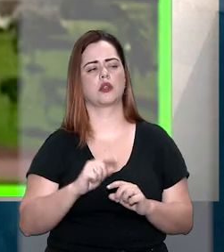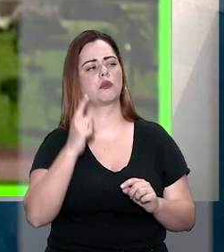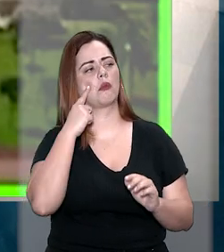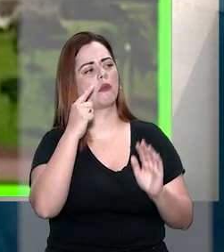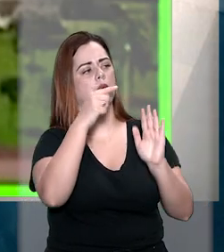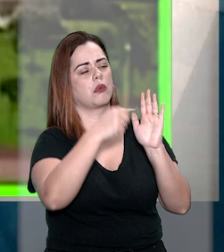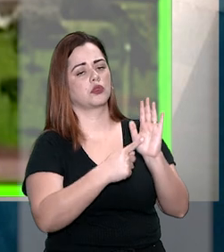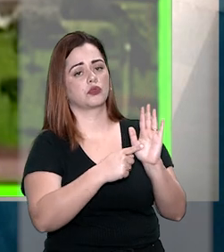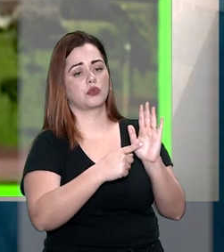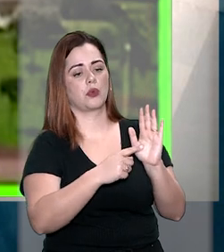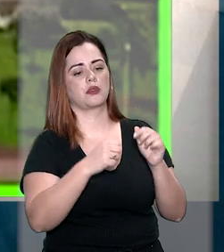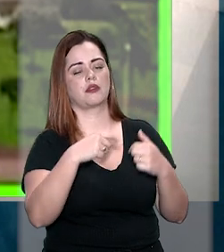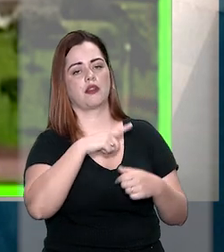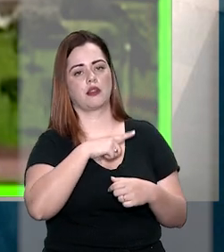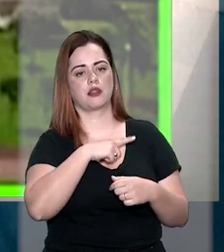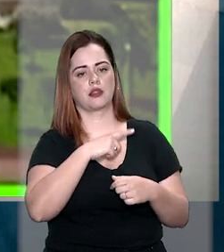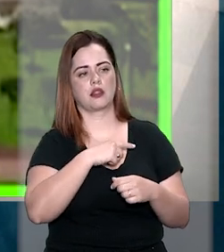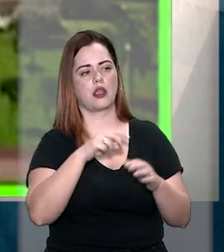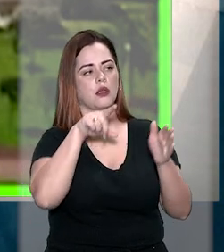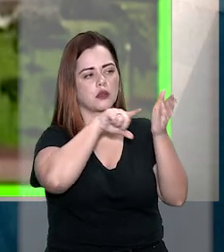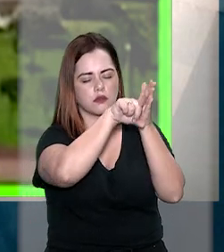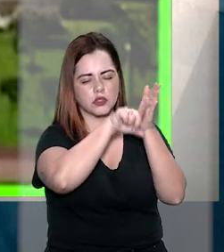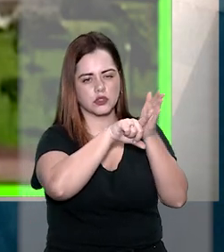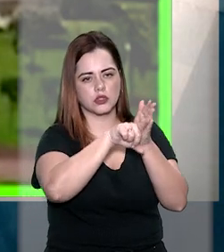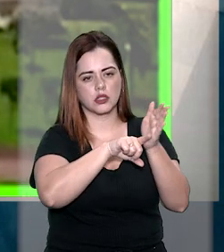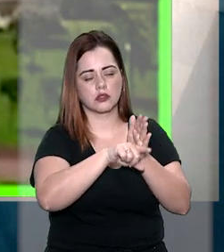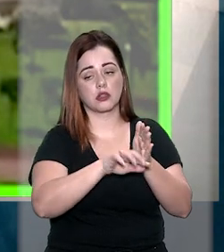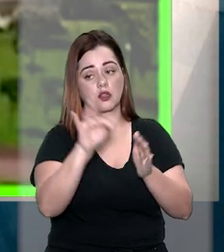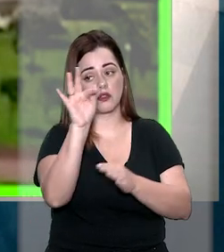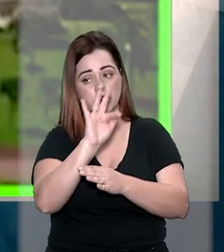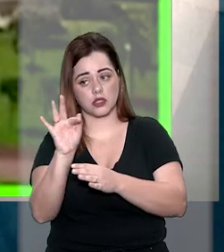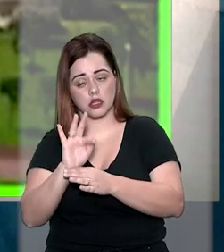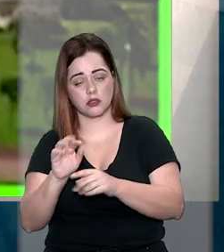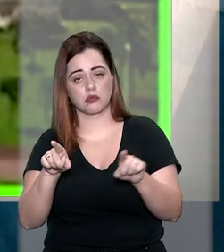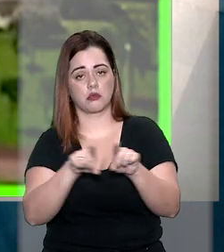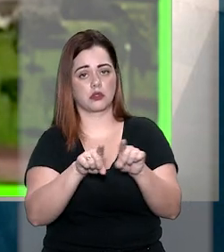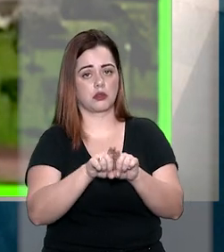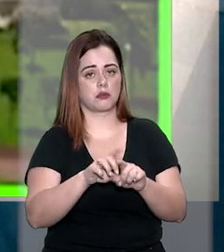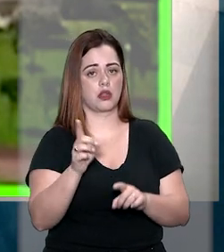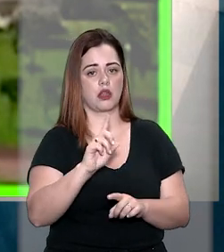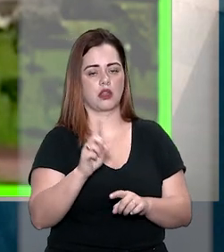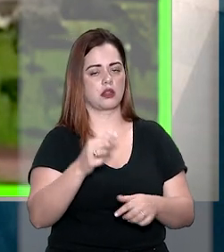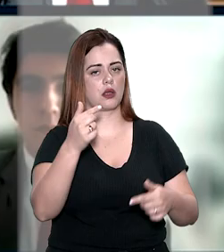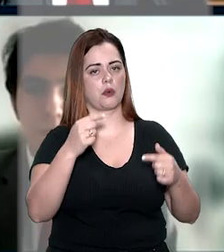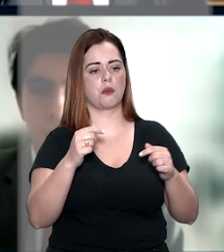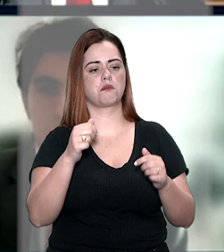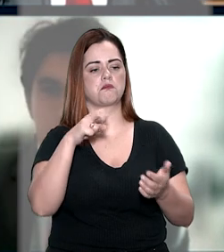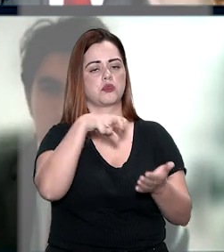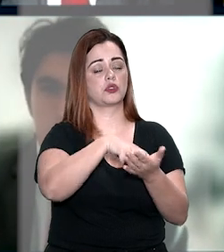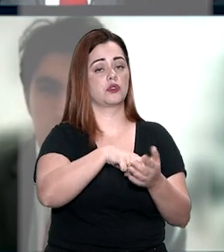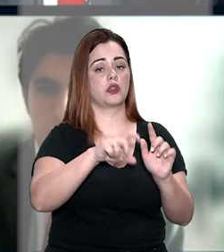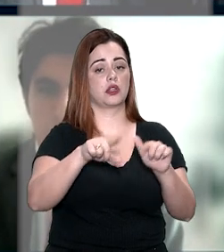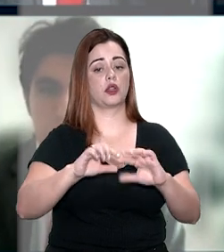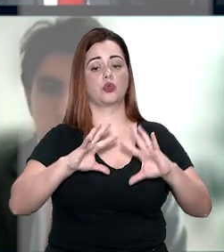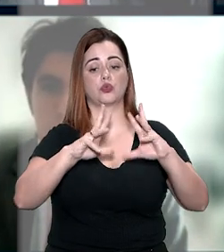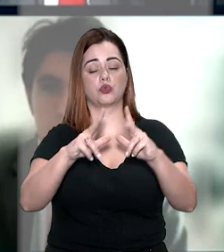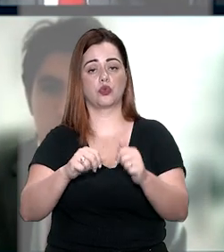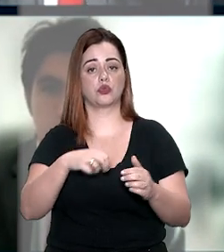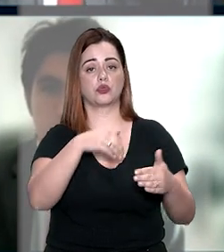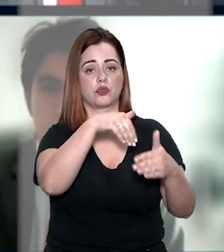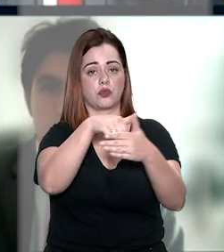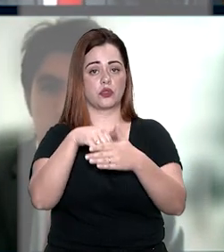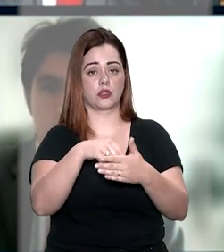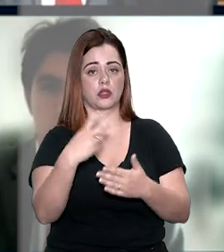intervenção possui finalidades investigatória e fiscalizatória e não punitivas. Por unanimidade,